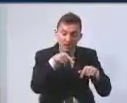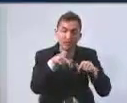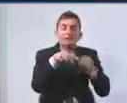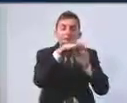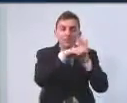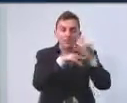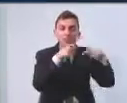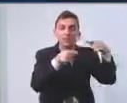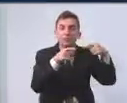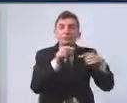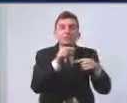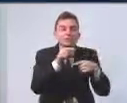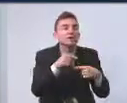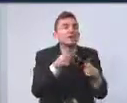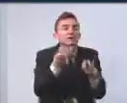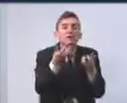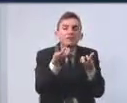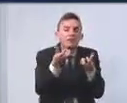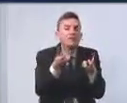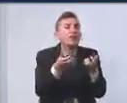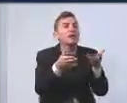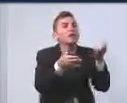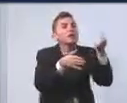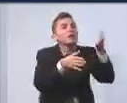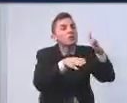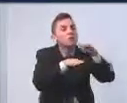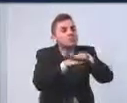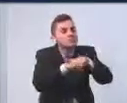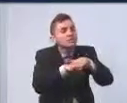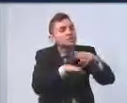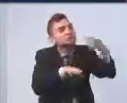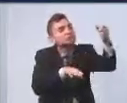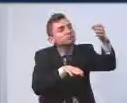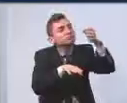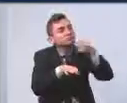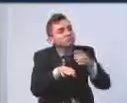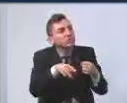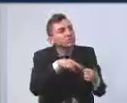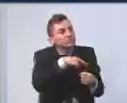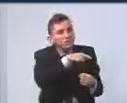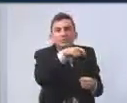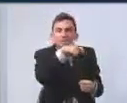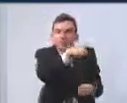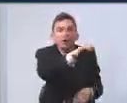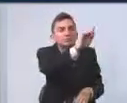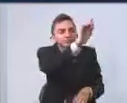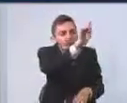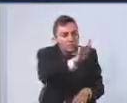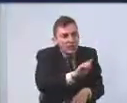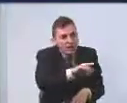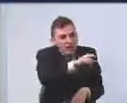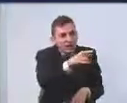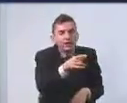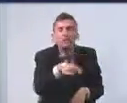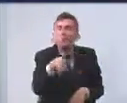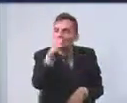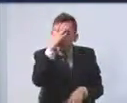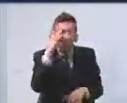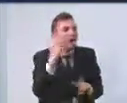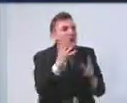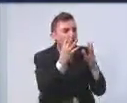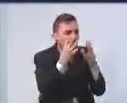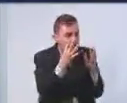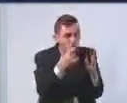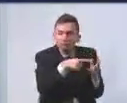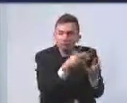lógica da inclusão, a lógica de um morador de rua portador de direitos que precisa ser ouvido, que precisa